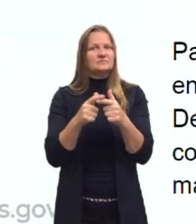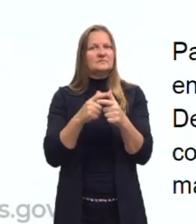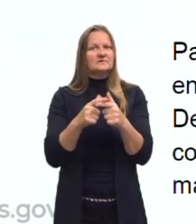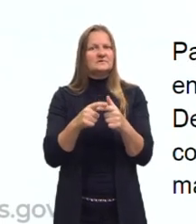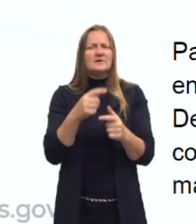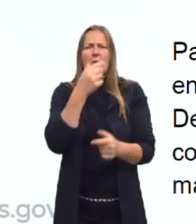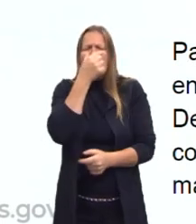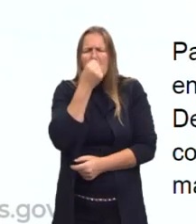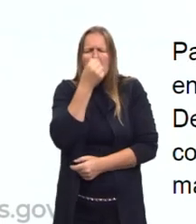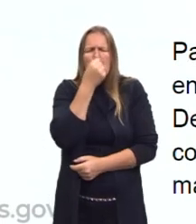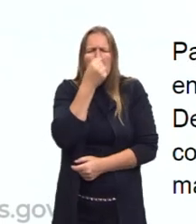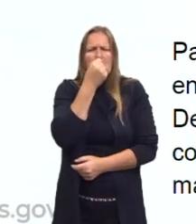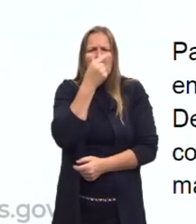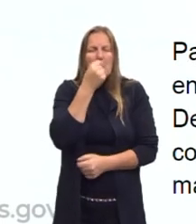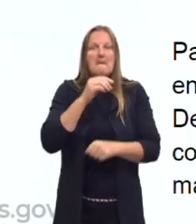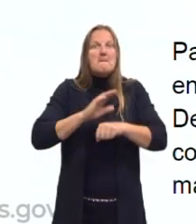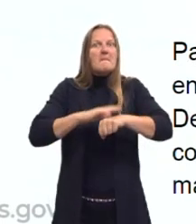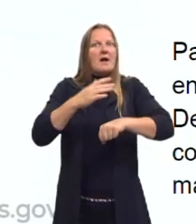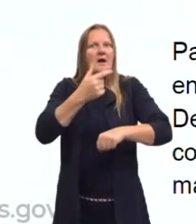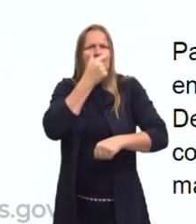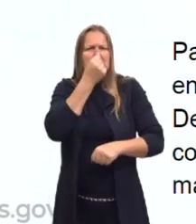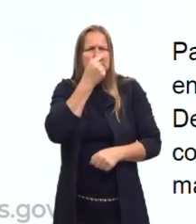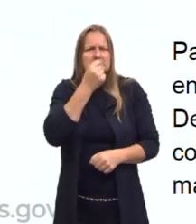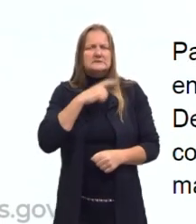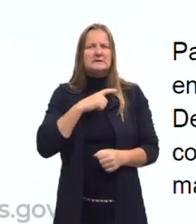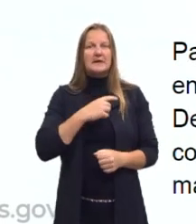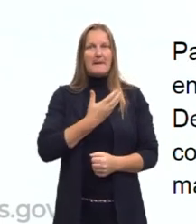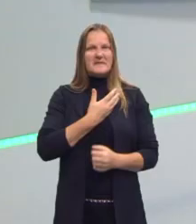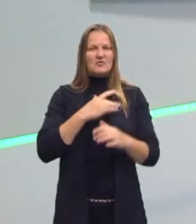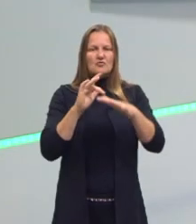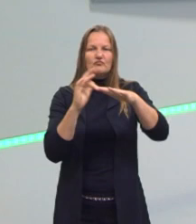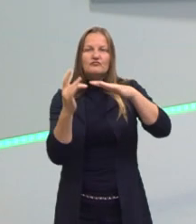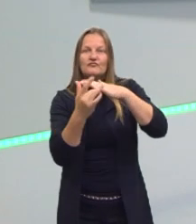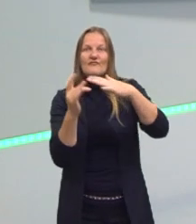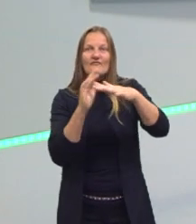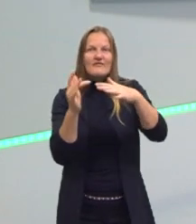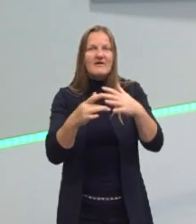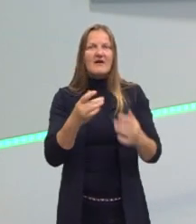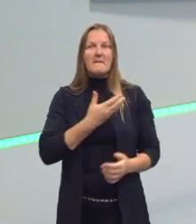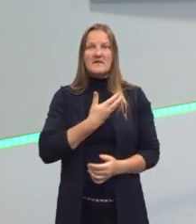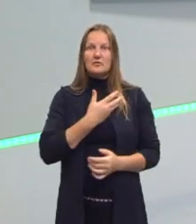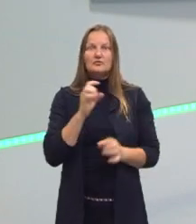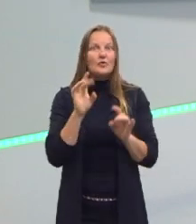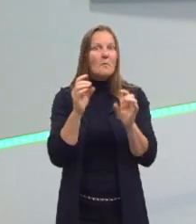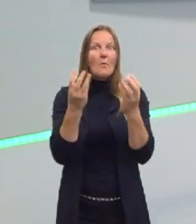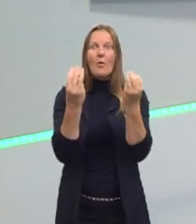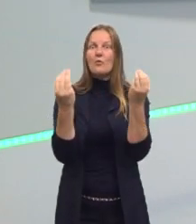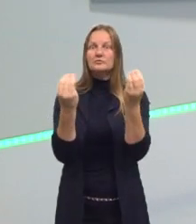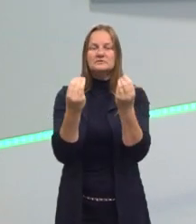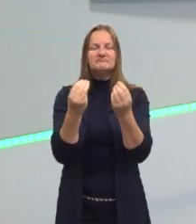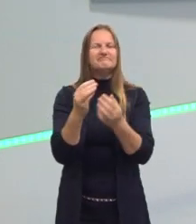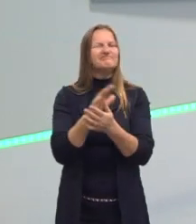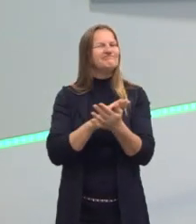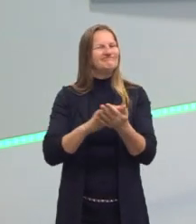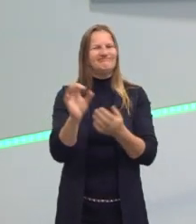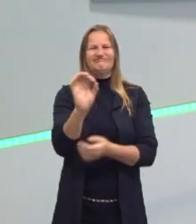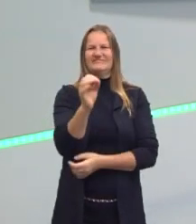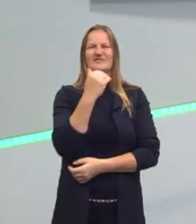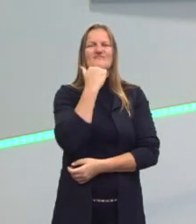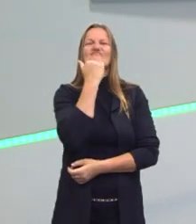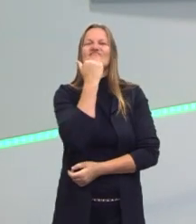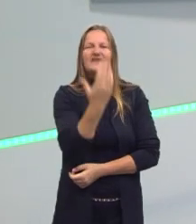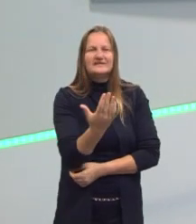resfriado. Ter muitos amigos nas redes sociais não diminui o risco.